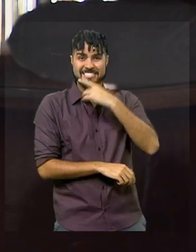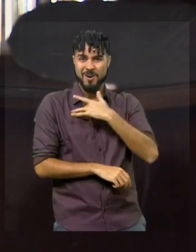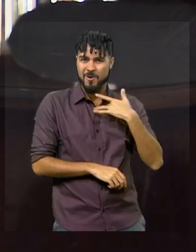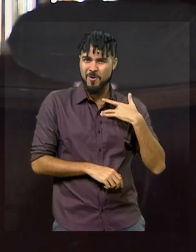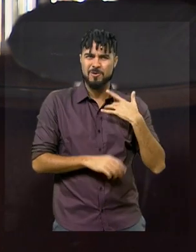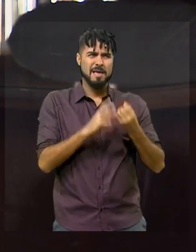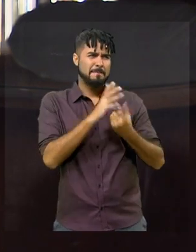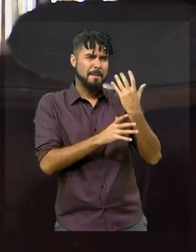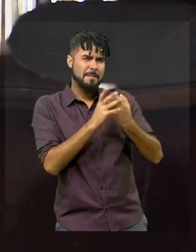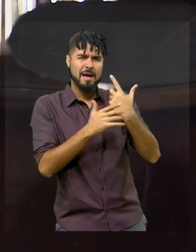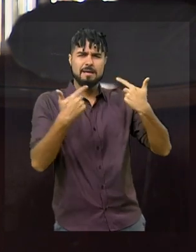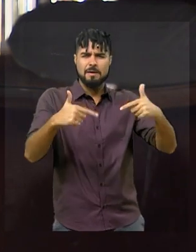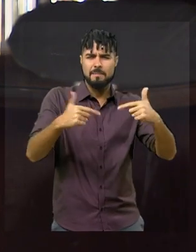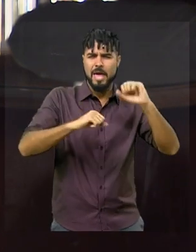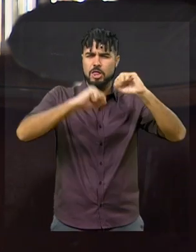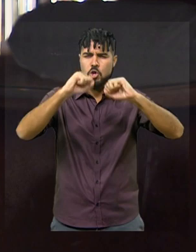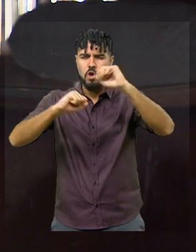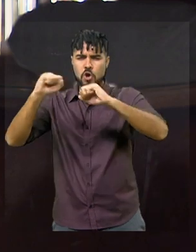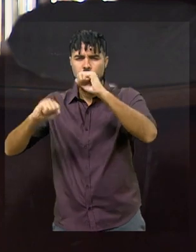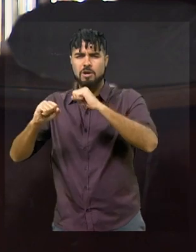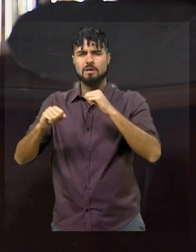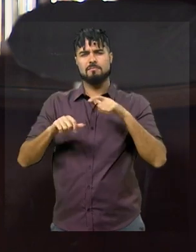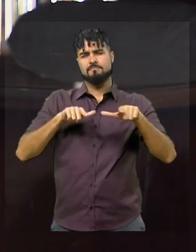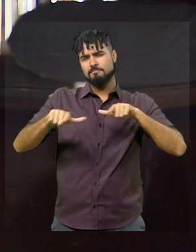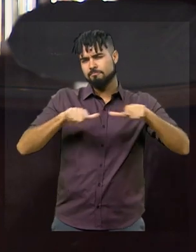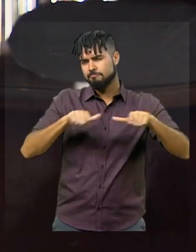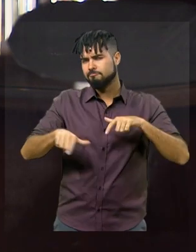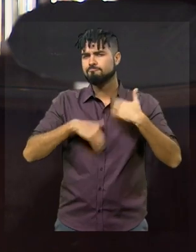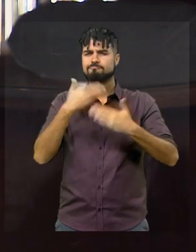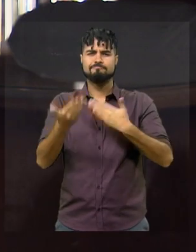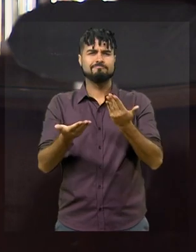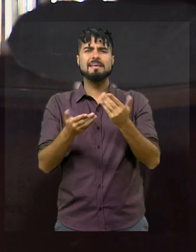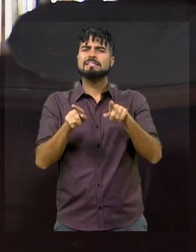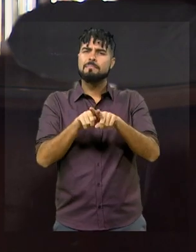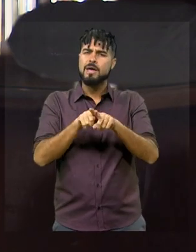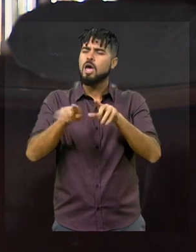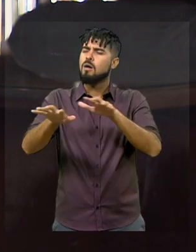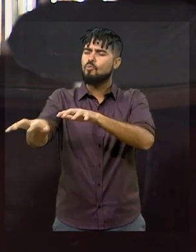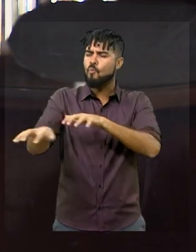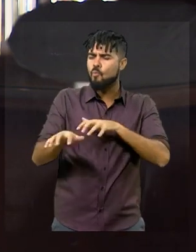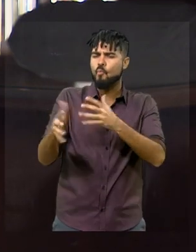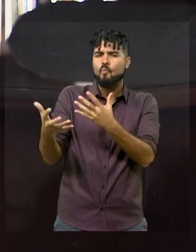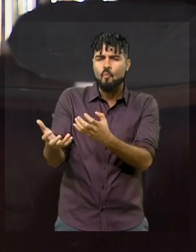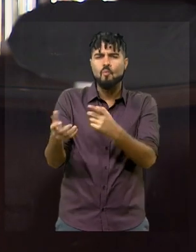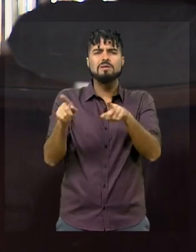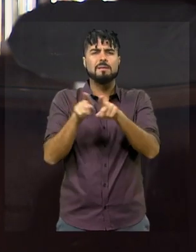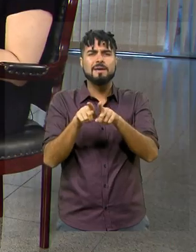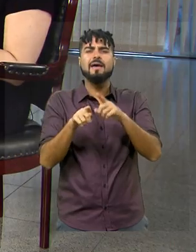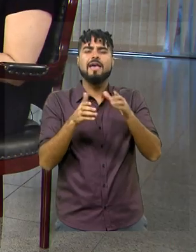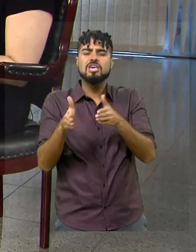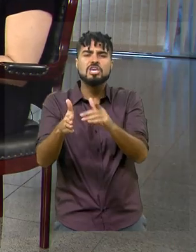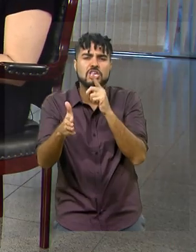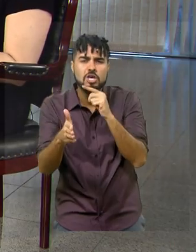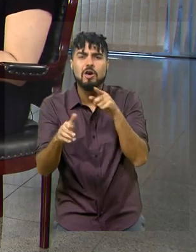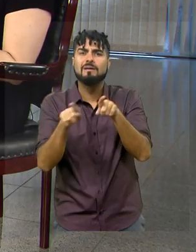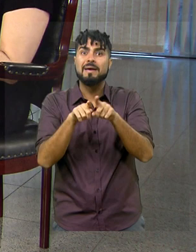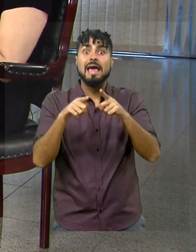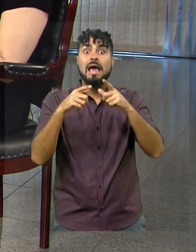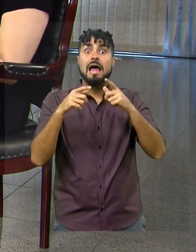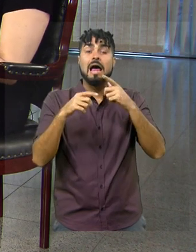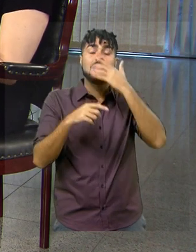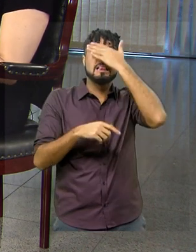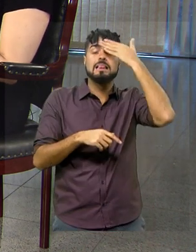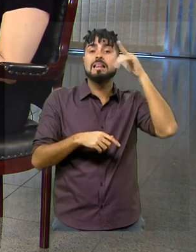indústrias, que mais gerou emprego para a população, que mais fez serviços de drenagem, áreas de lazer. Então, a gente teve esse referencial